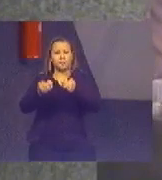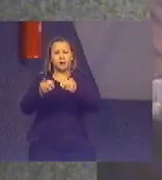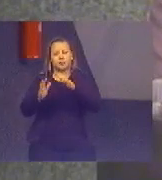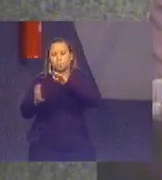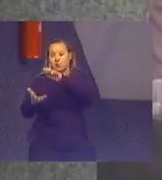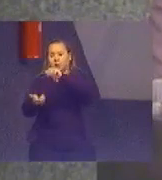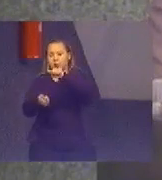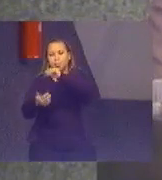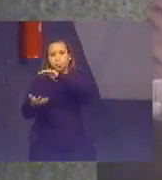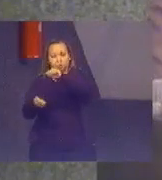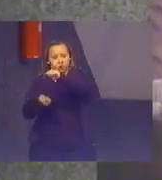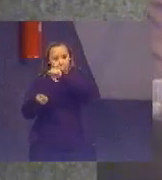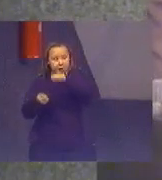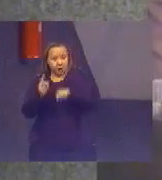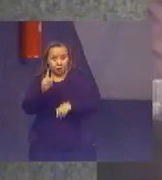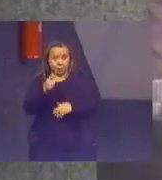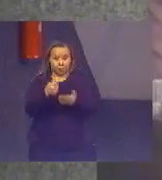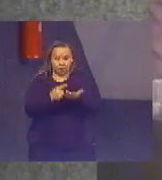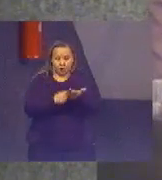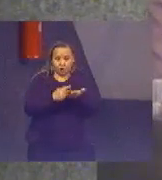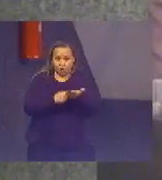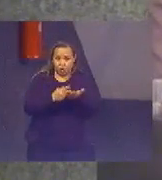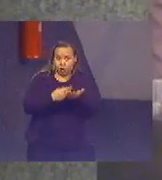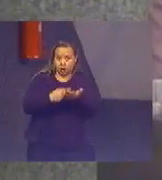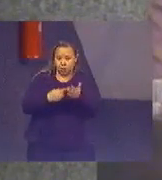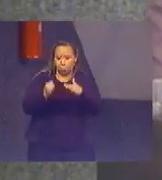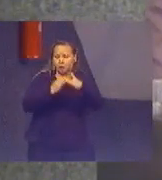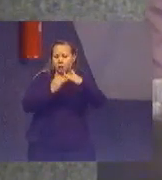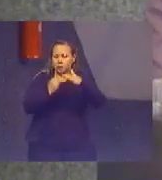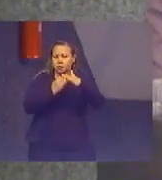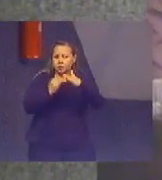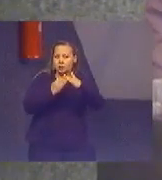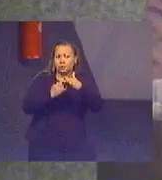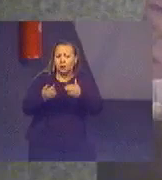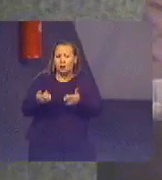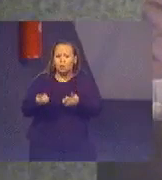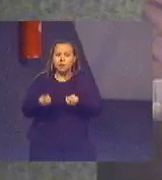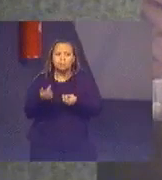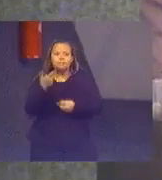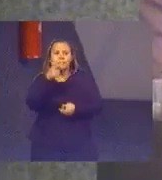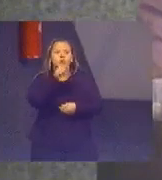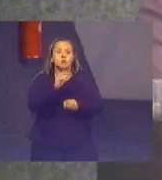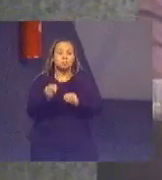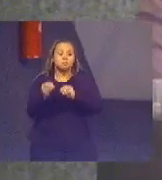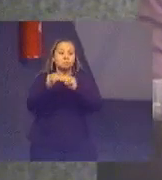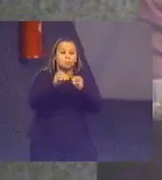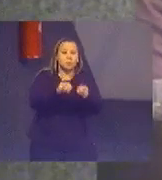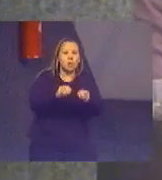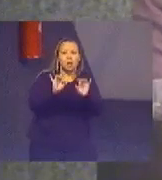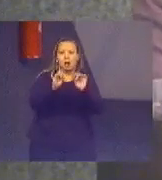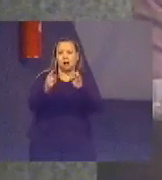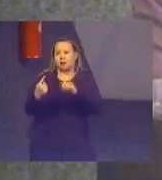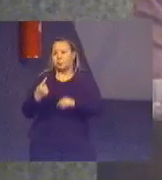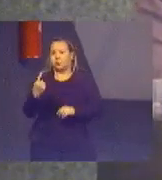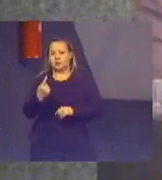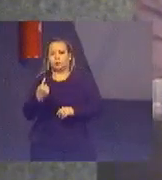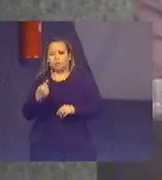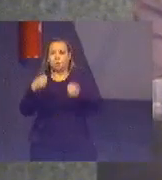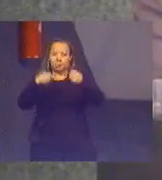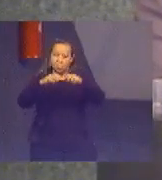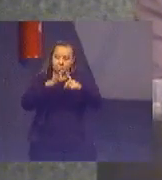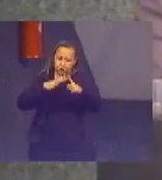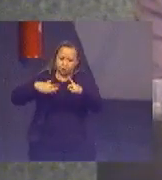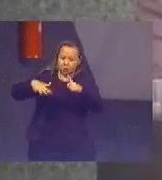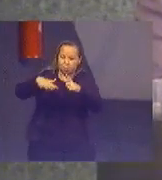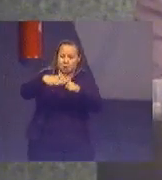não é uma agenda que um órgão de fiscalização do governo vai conseguir implementar sozinho. É necessário que toda a sociedade esteja